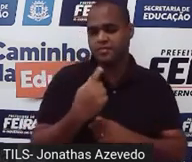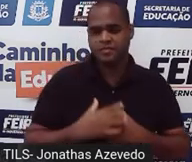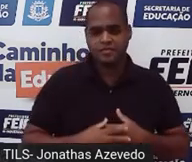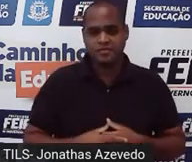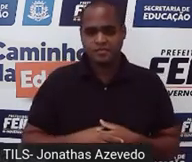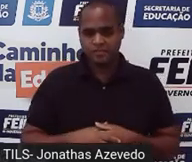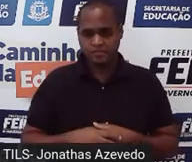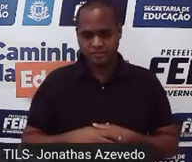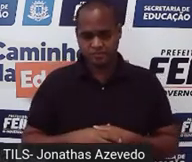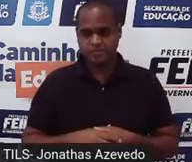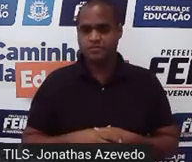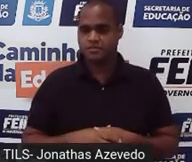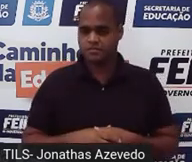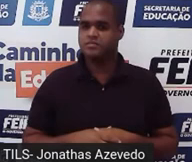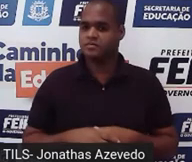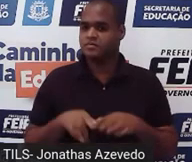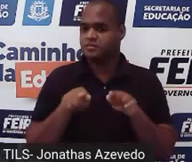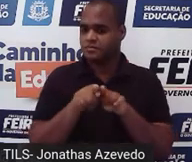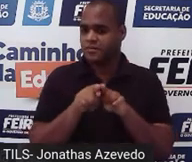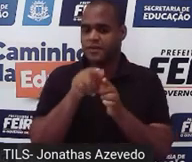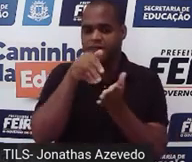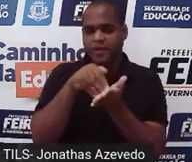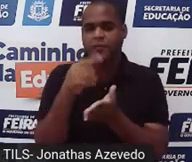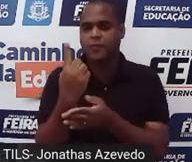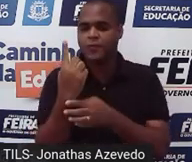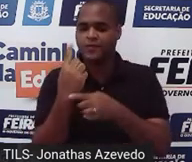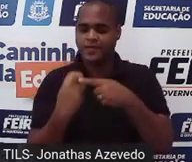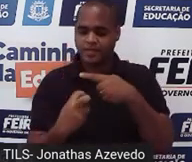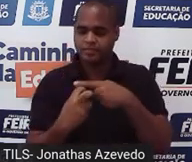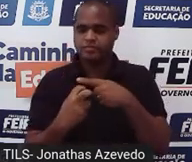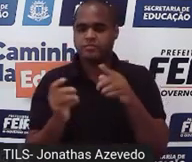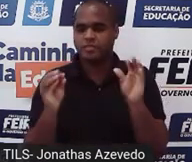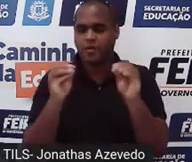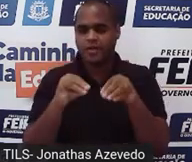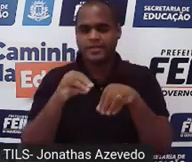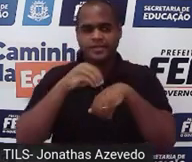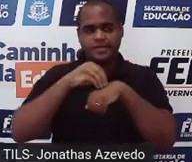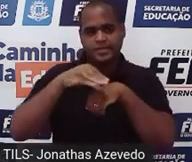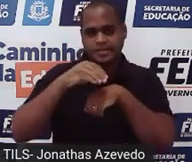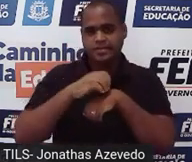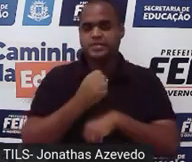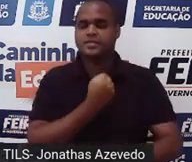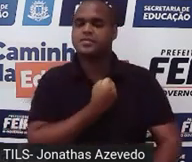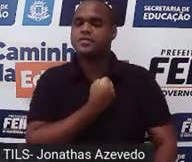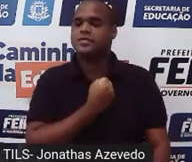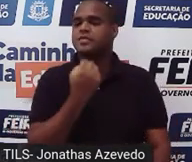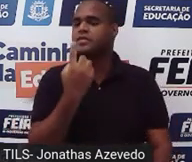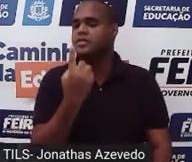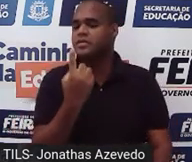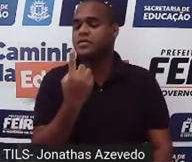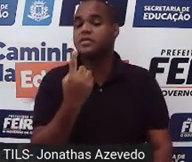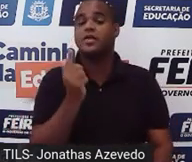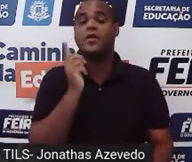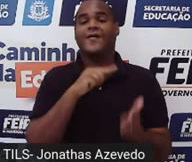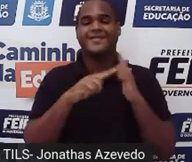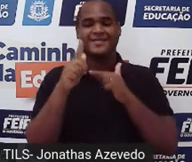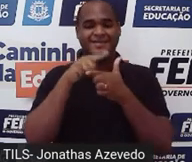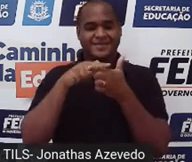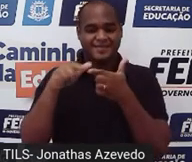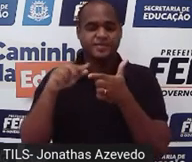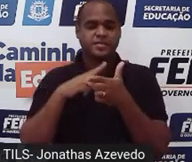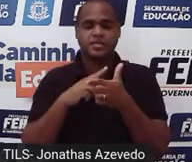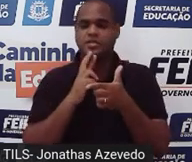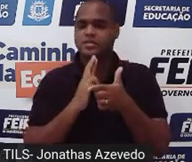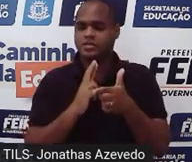E agora, por último, a fração 1 quinto. Você pega o número 1, divide pelo número 5, o resultado